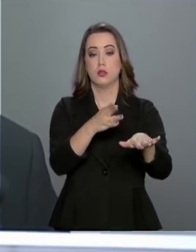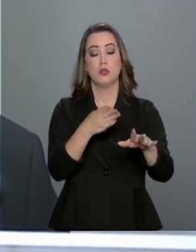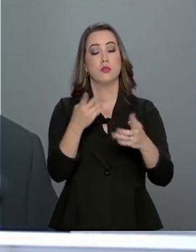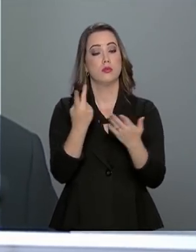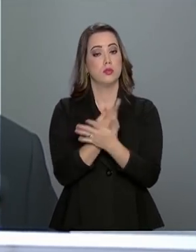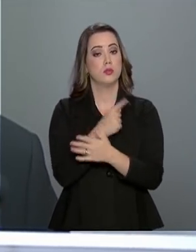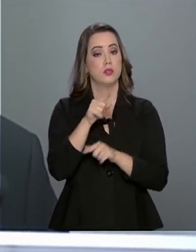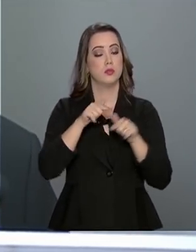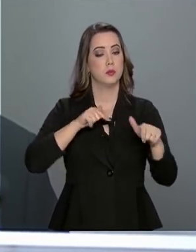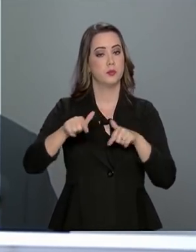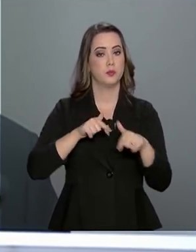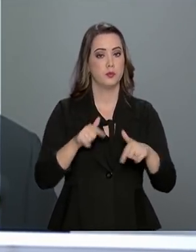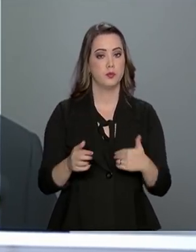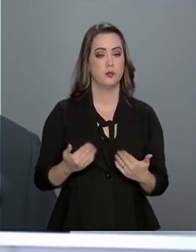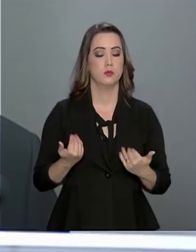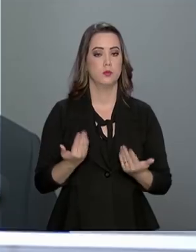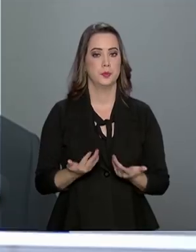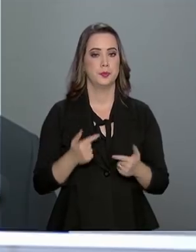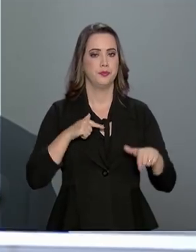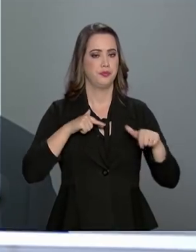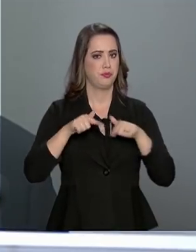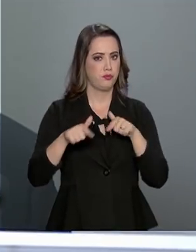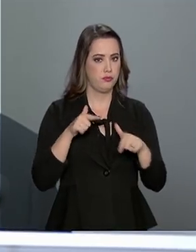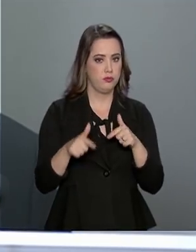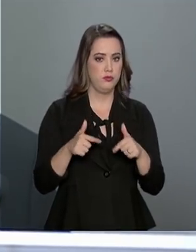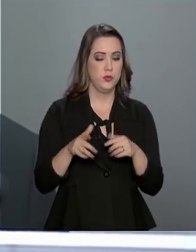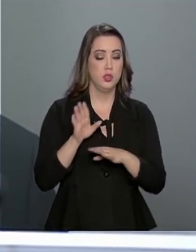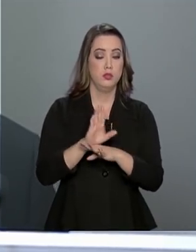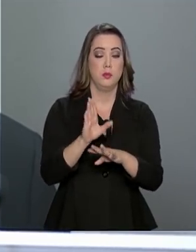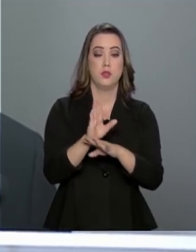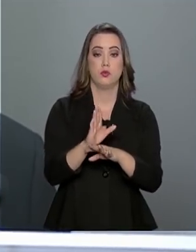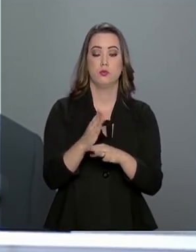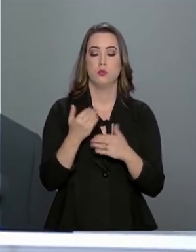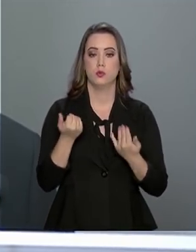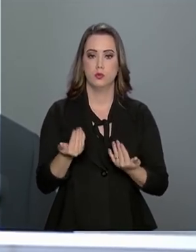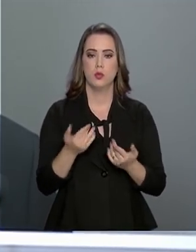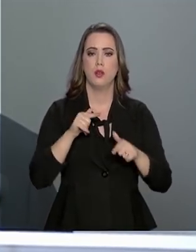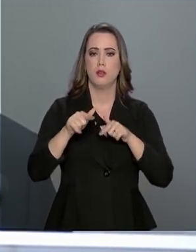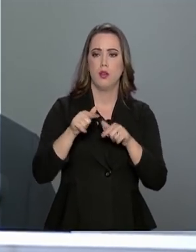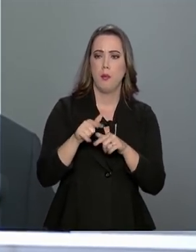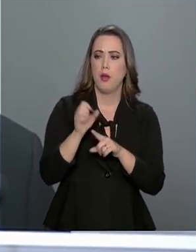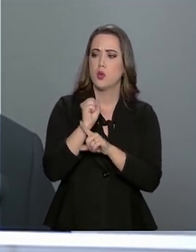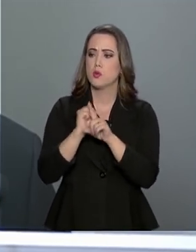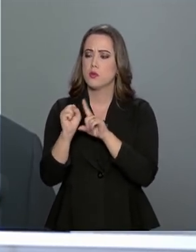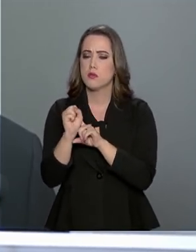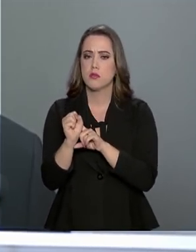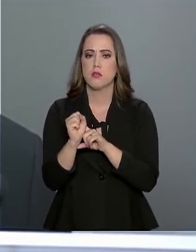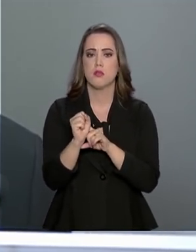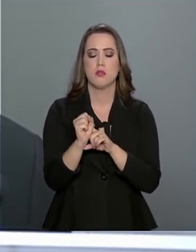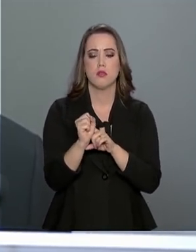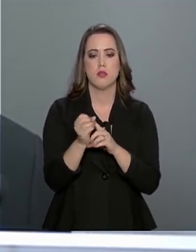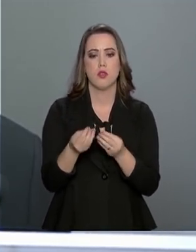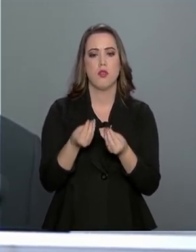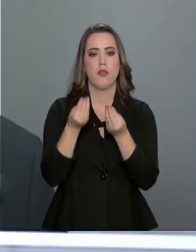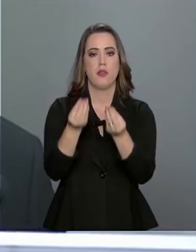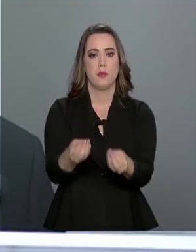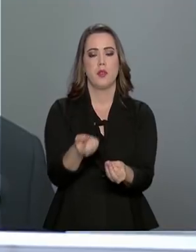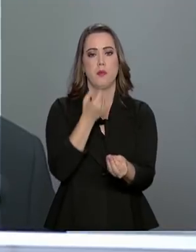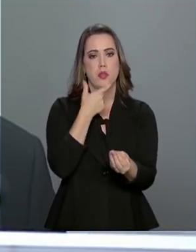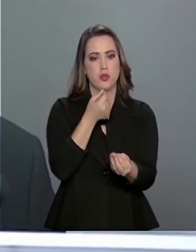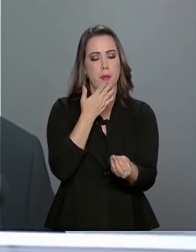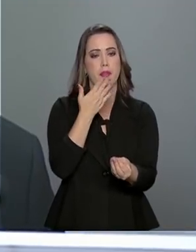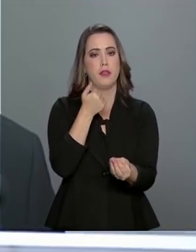realização de ações de apoio e ações sociais inclusive fornecimento medicamento,